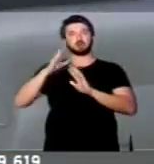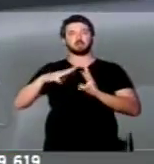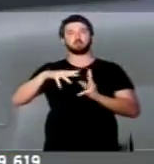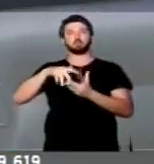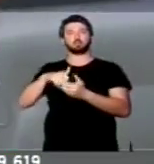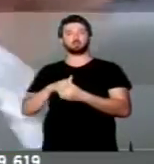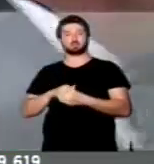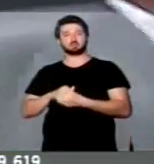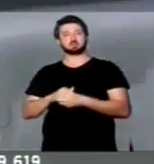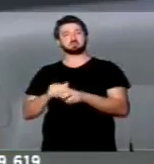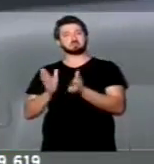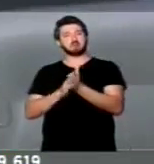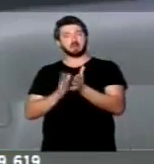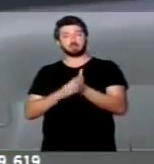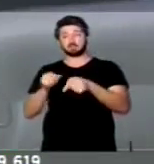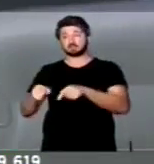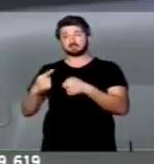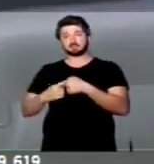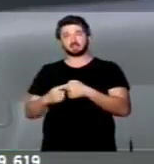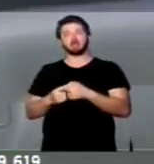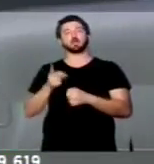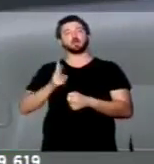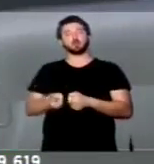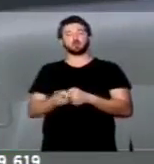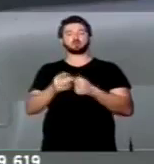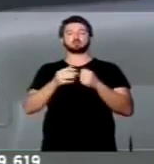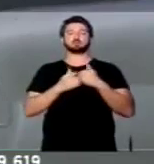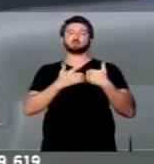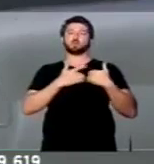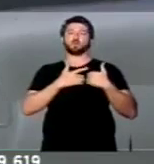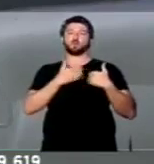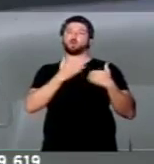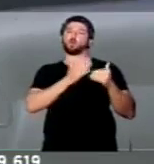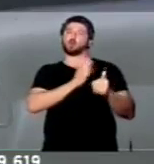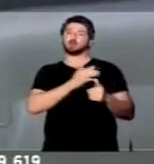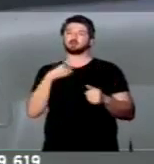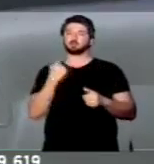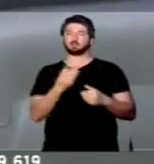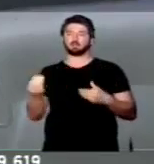a todos vocês e Pirapora continua morando em nossos corações. Parabéns.